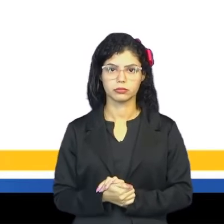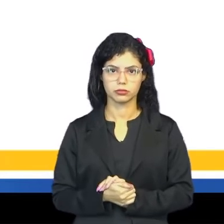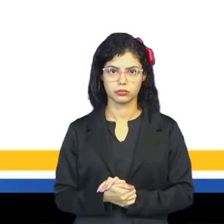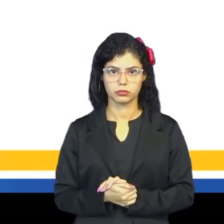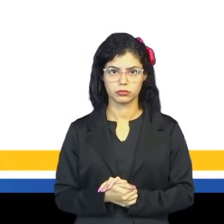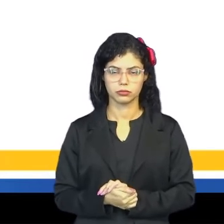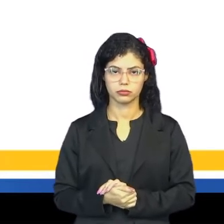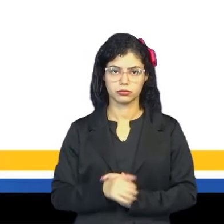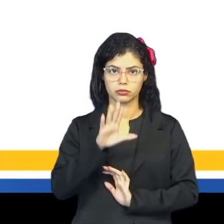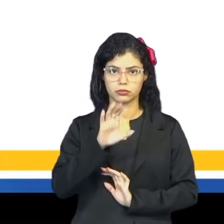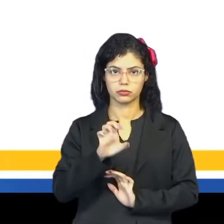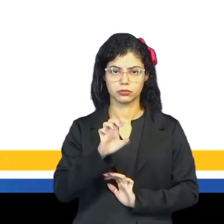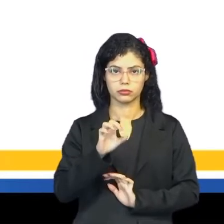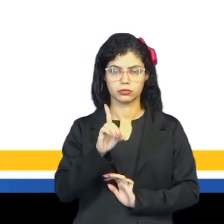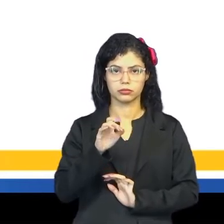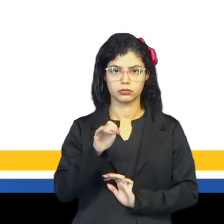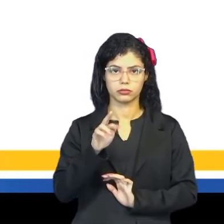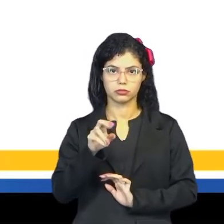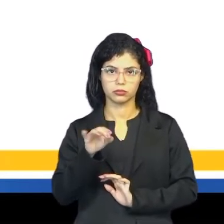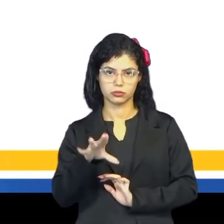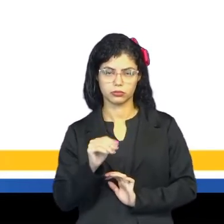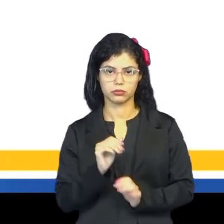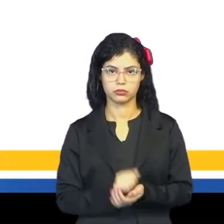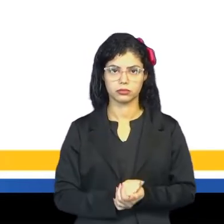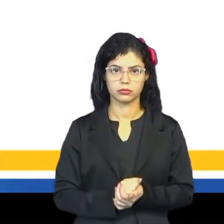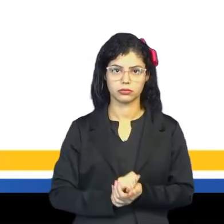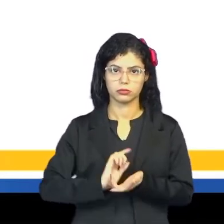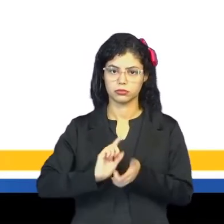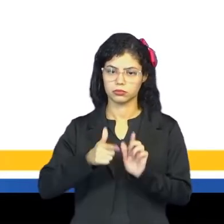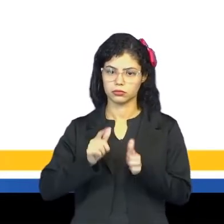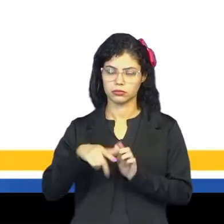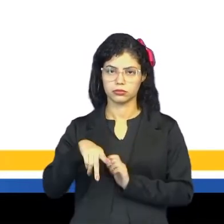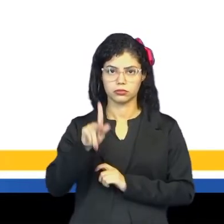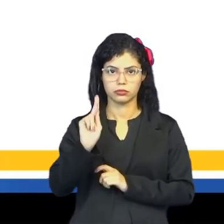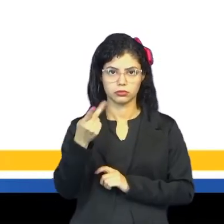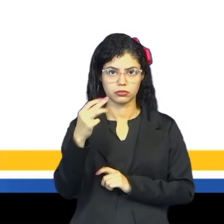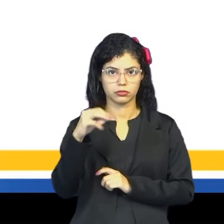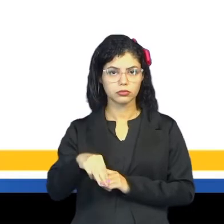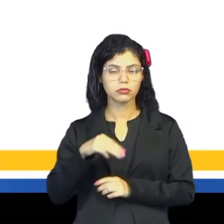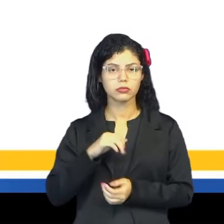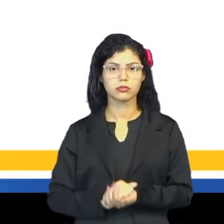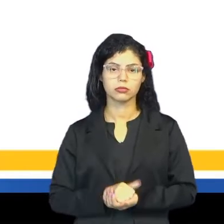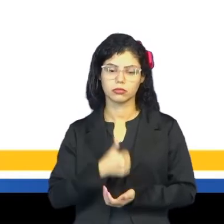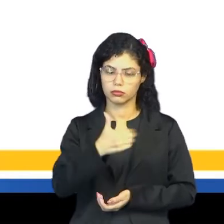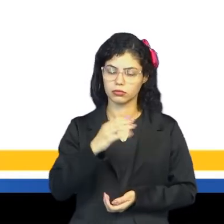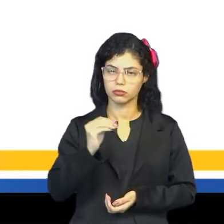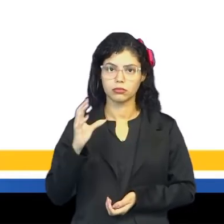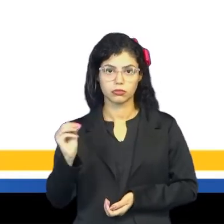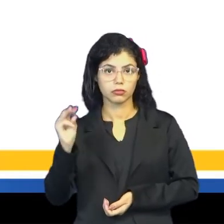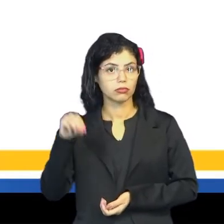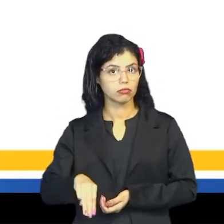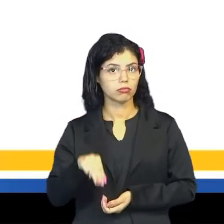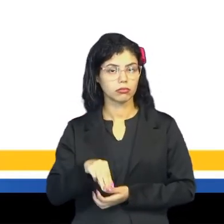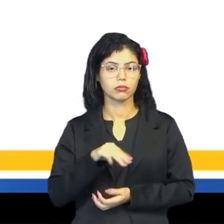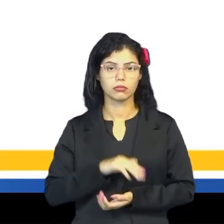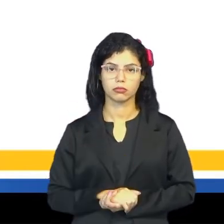Um hectômetro. O hectômetro representa a letra H-m. Ou seja, ele é 100 metros.